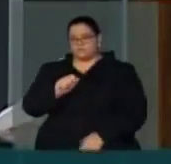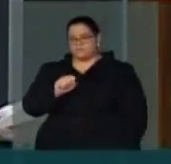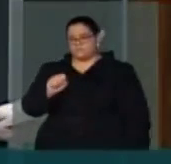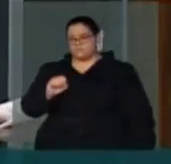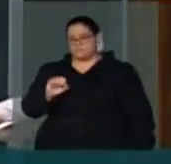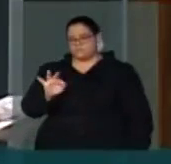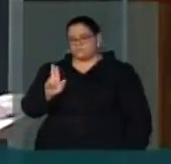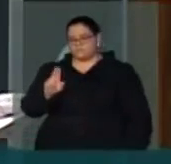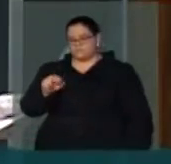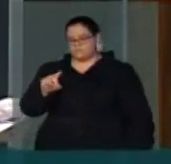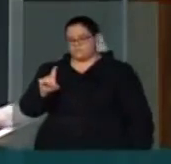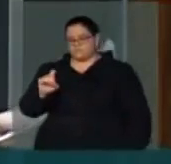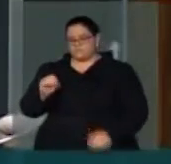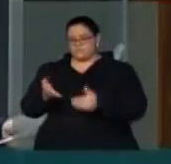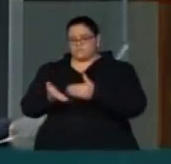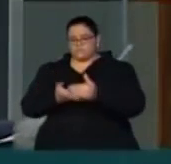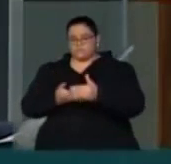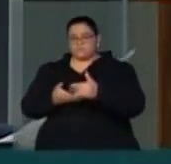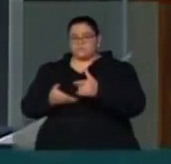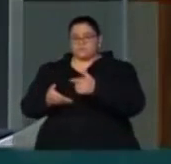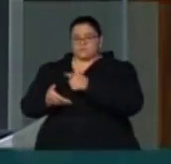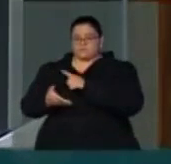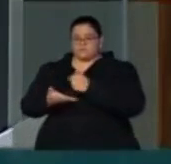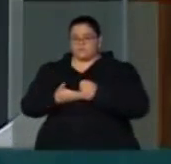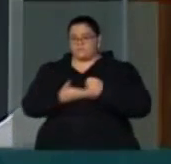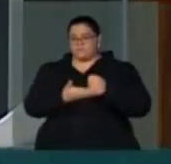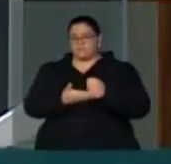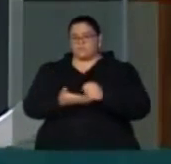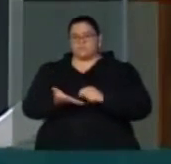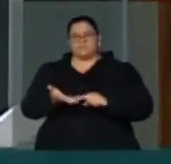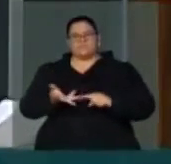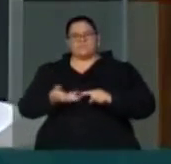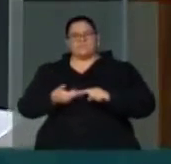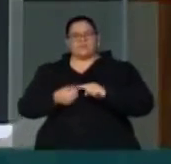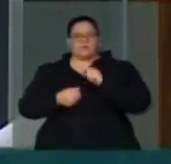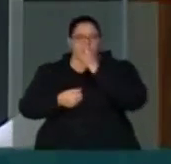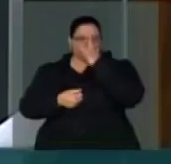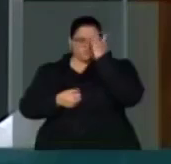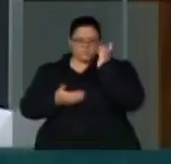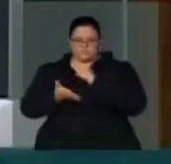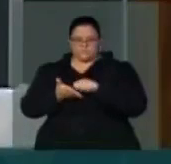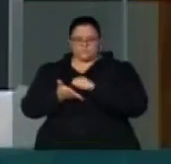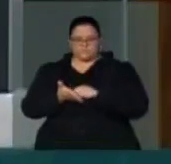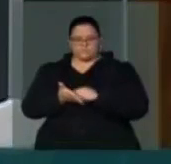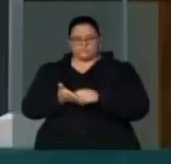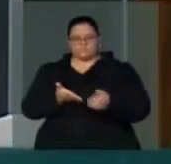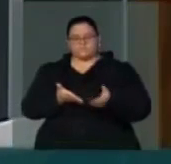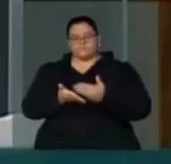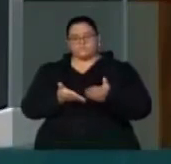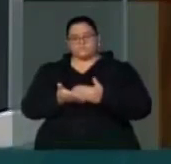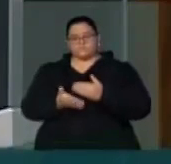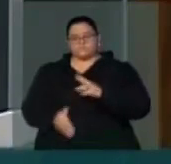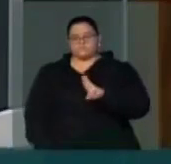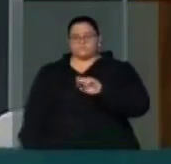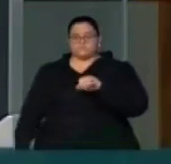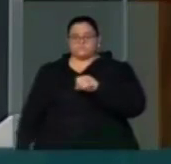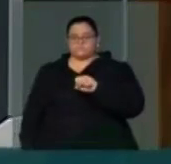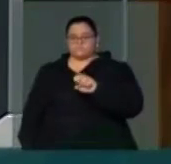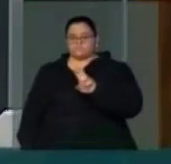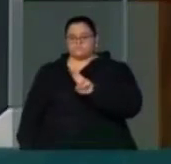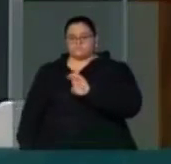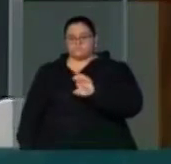apoio entusiasmado de renomados escritores, Josué Guimarães, Armindo Trevisan,